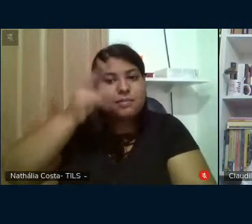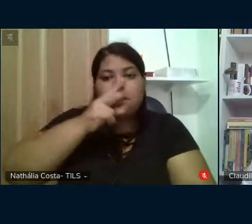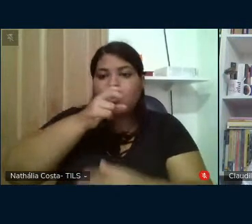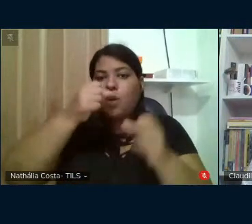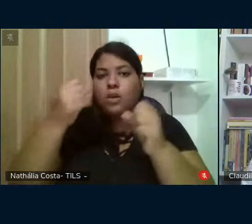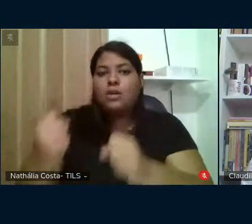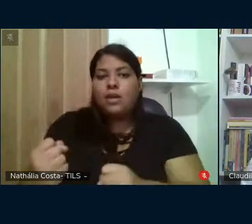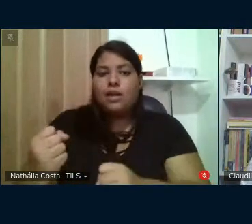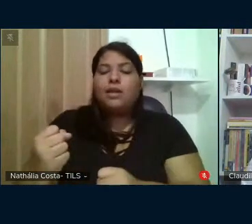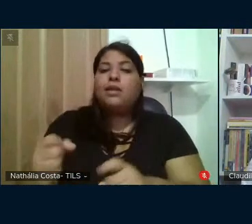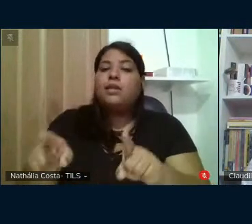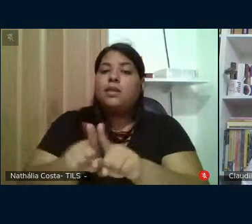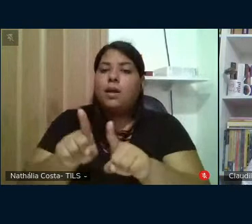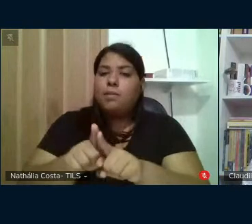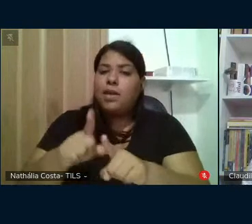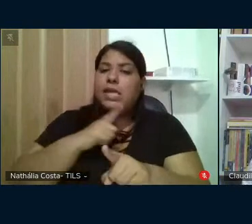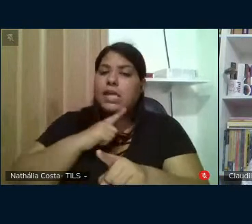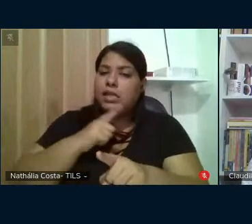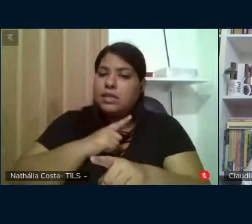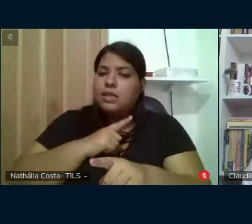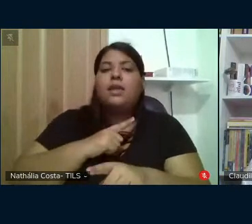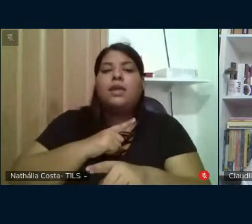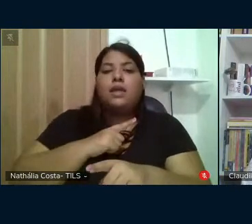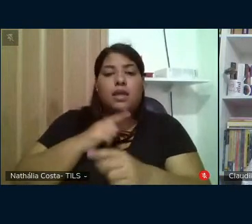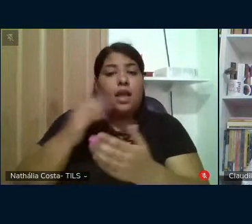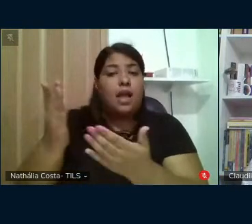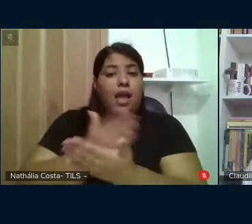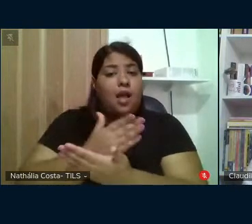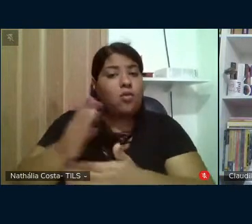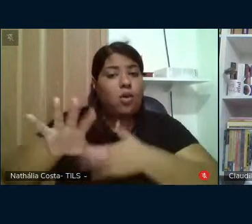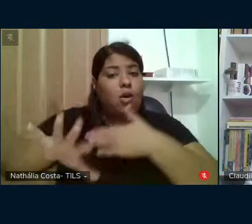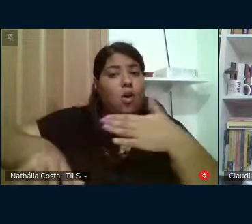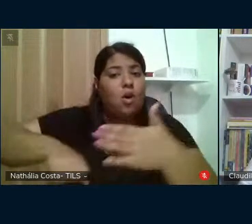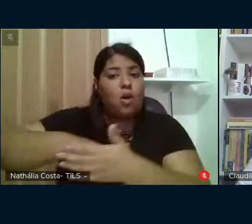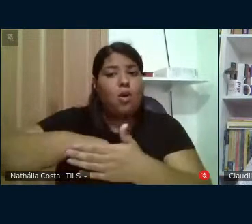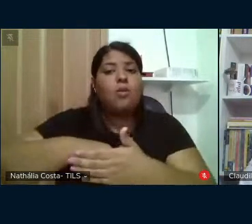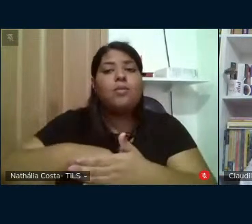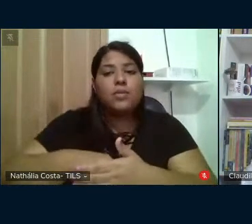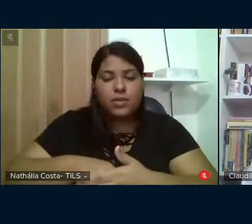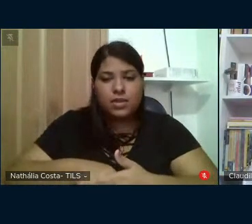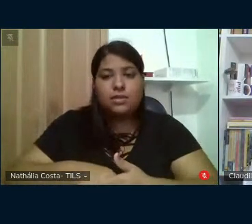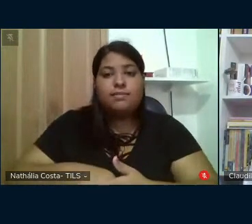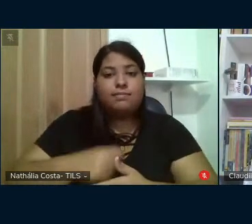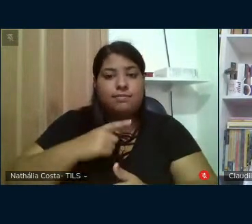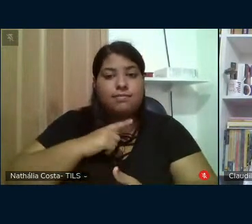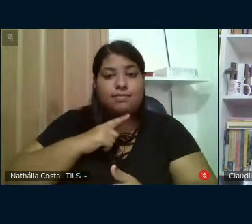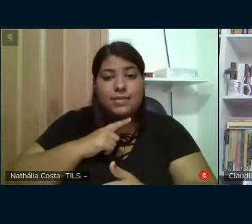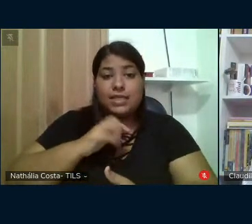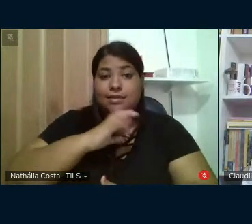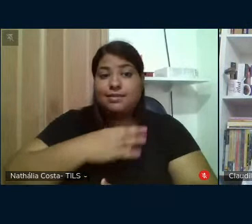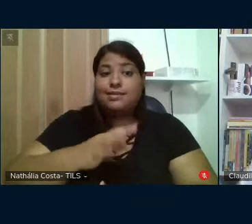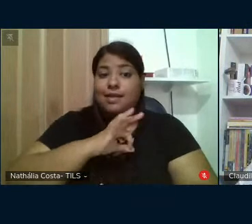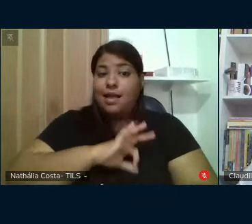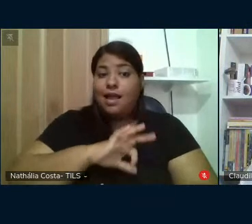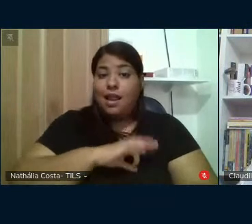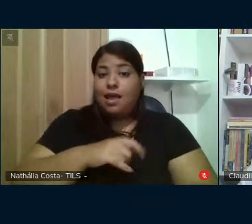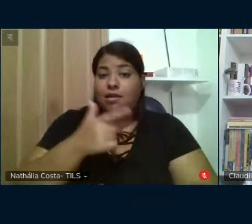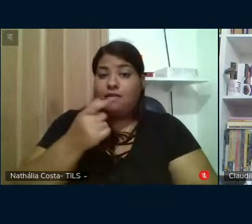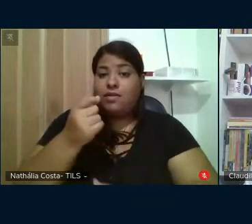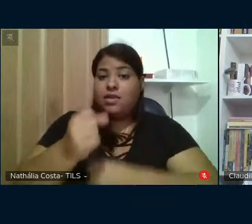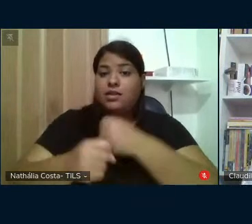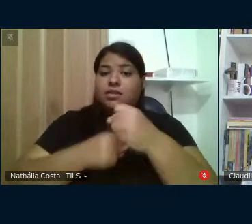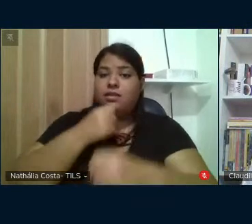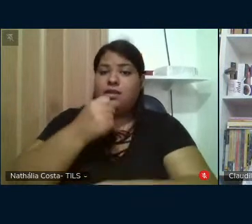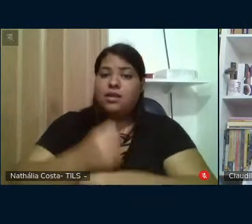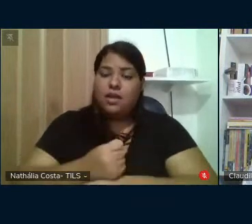com a sucessão de golpes expressos na Emenda Constitucional 95, que congelou os salários por 20 anos na reforma do